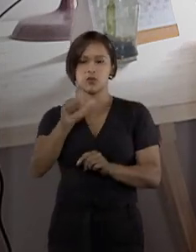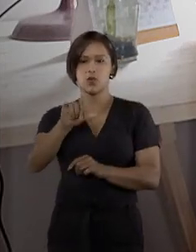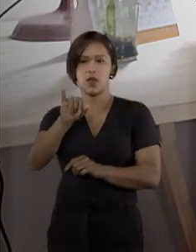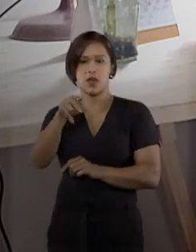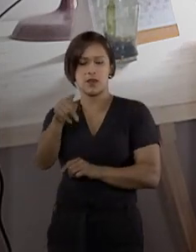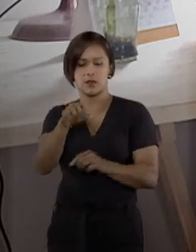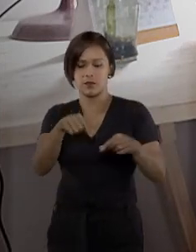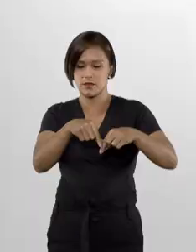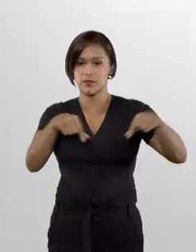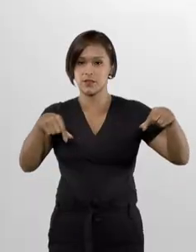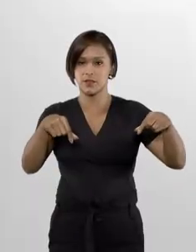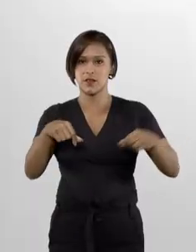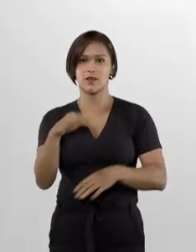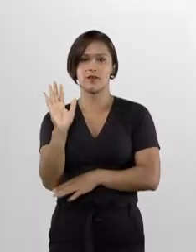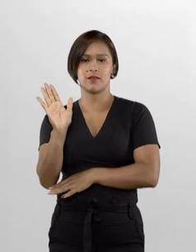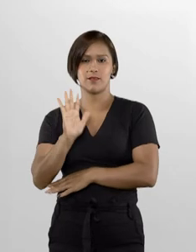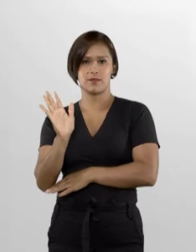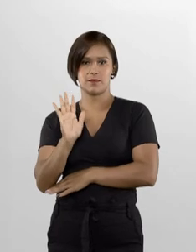Até mais!